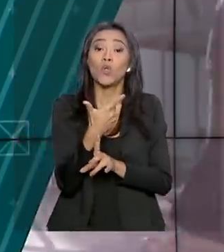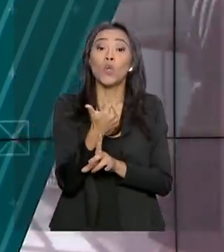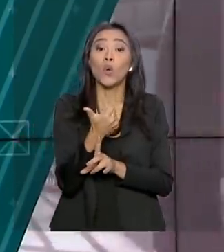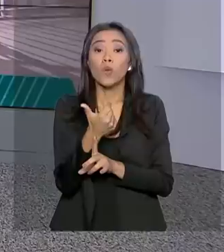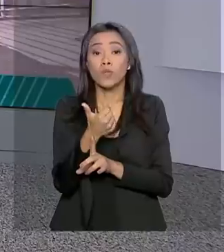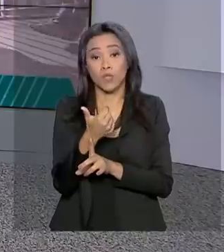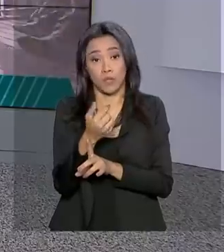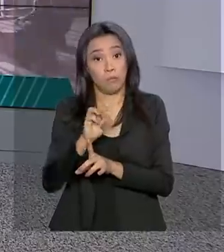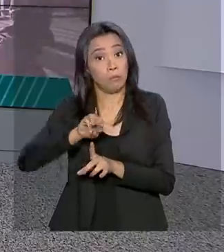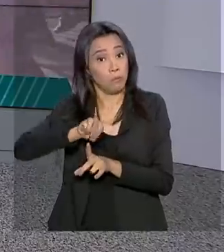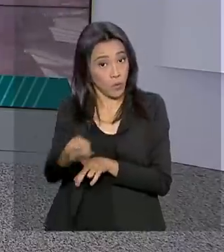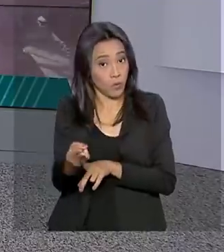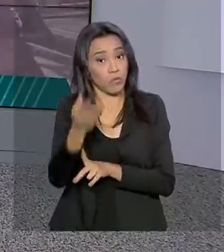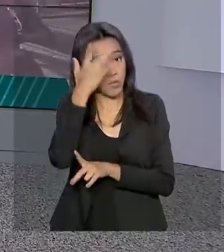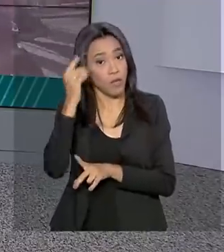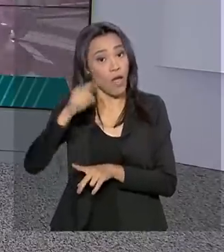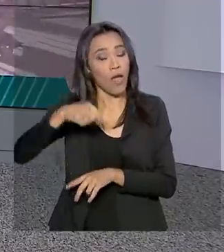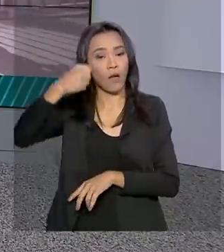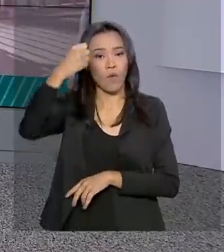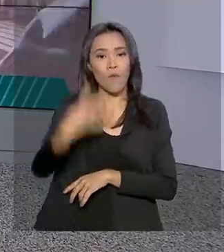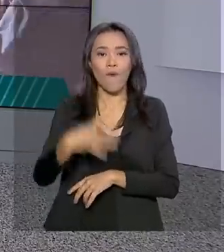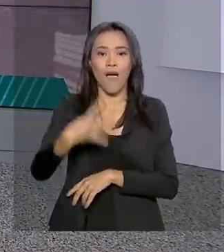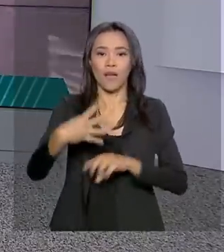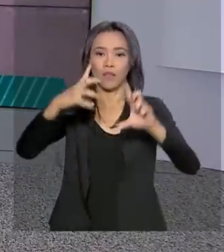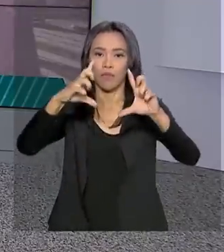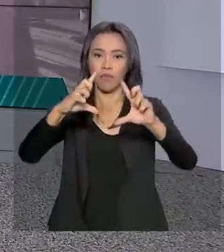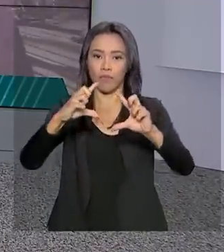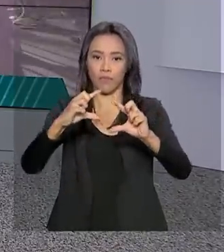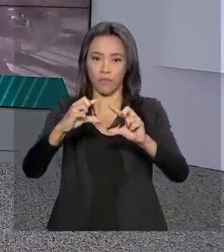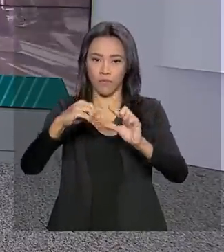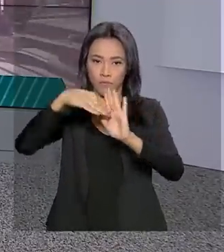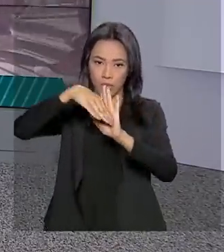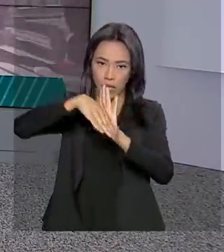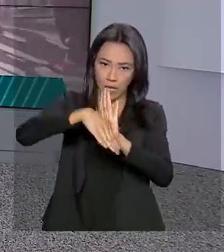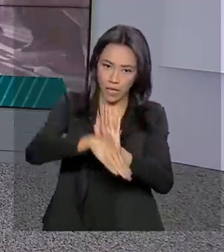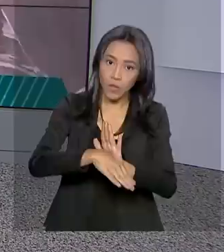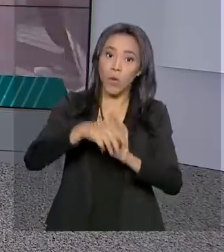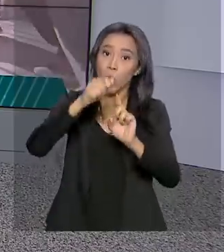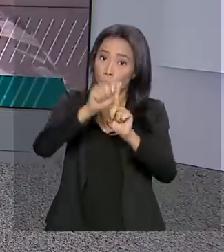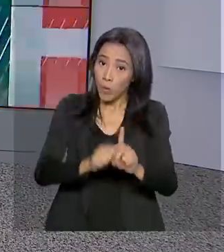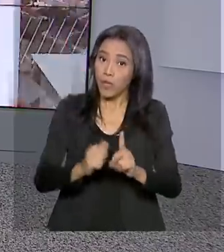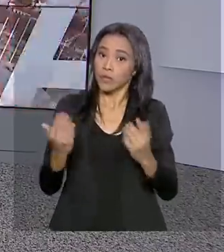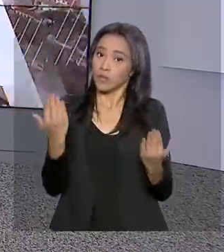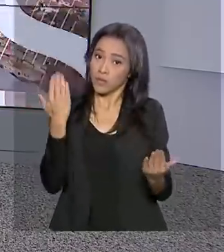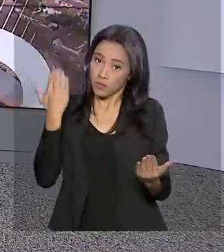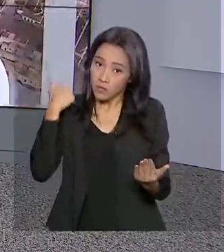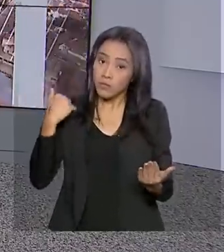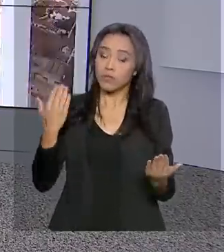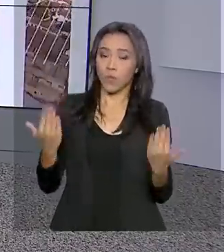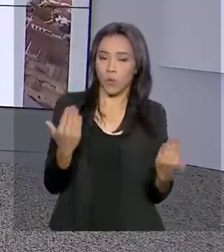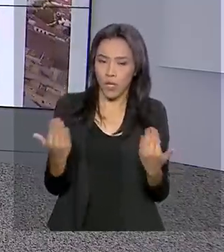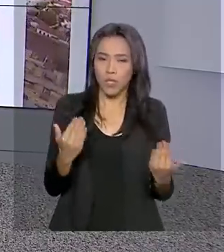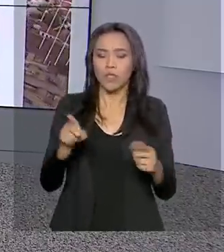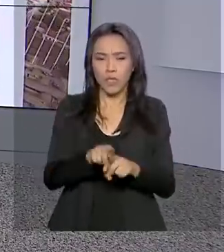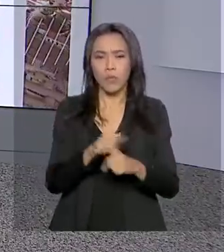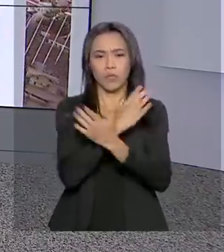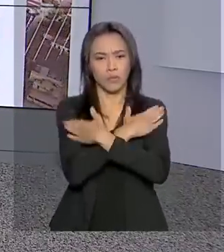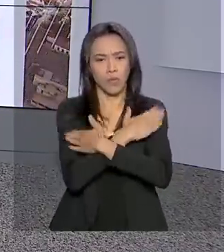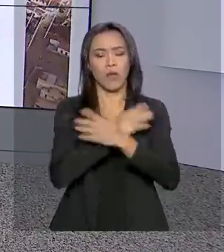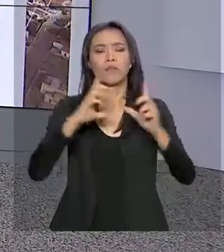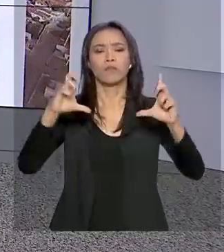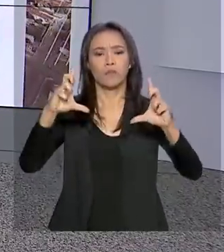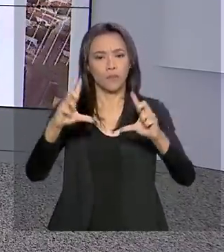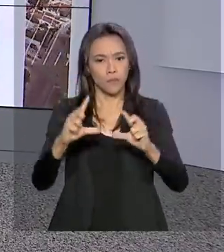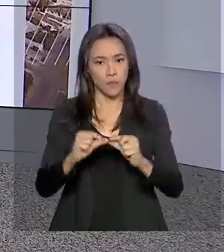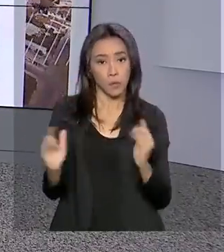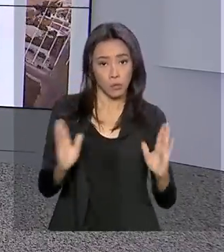pessoas. Esta é a quarta queda seguida na comparação com o mês anterior e o desemprego diminuiu também em relação ao mesmo período